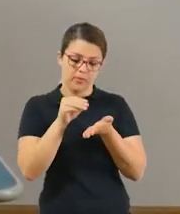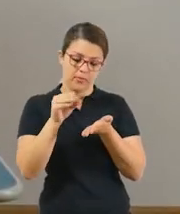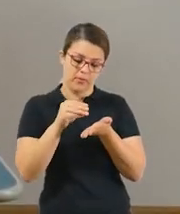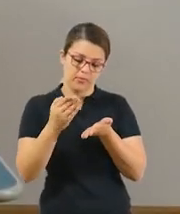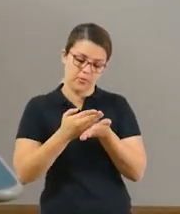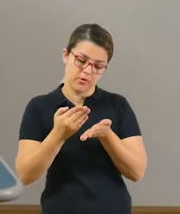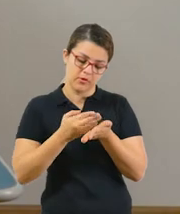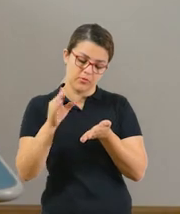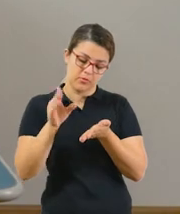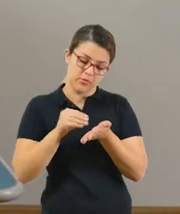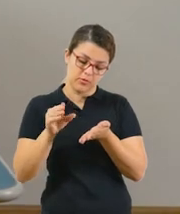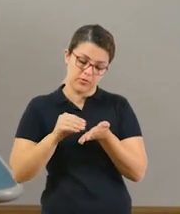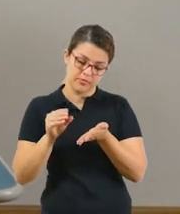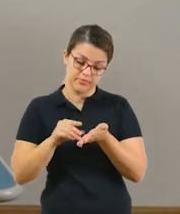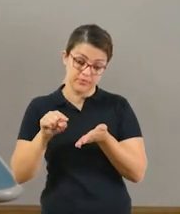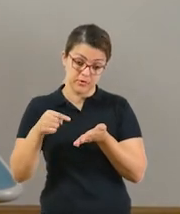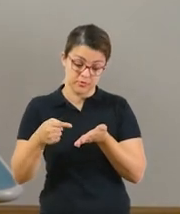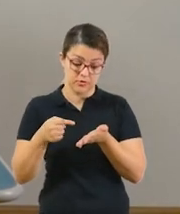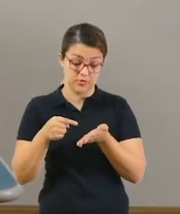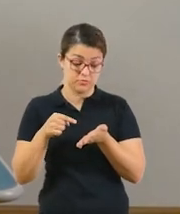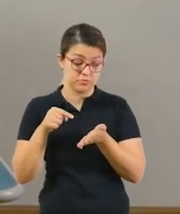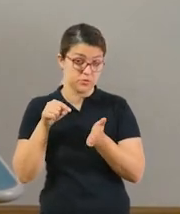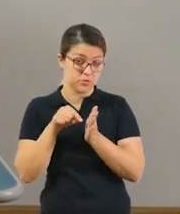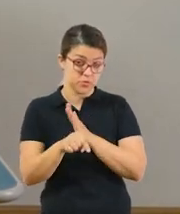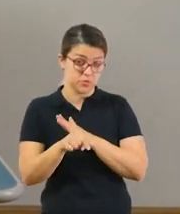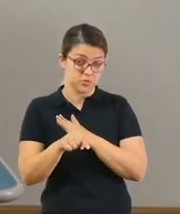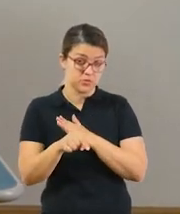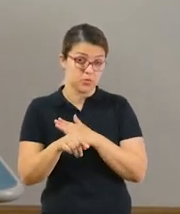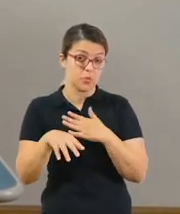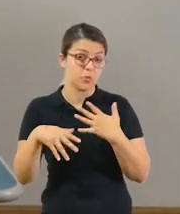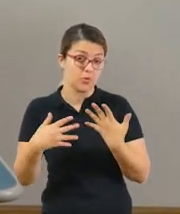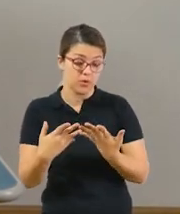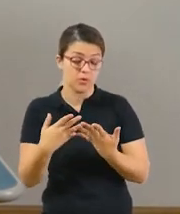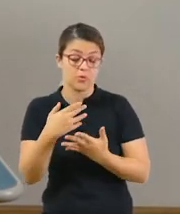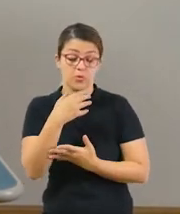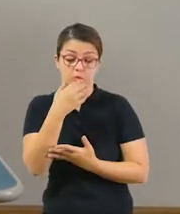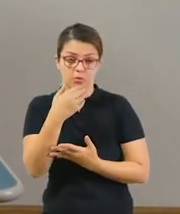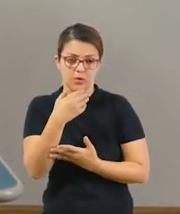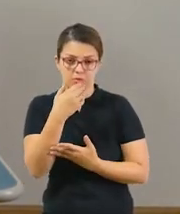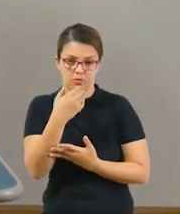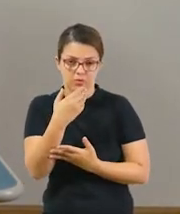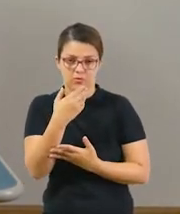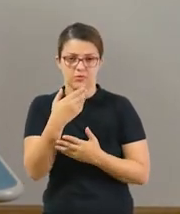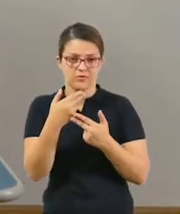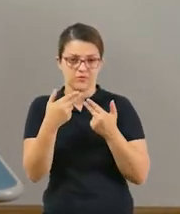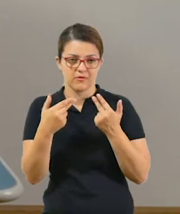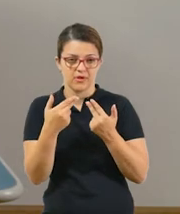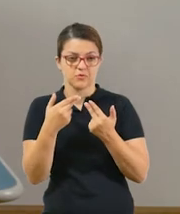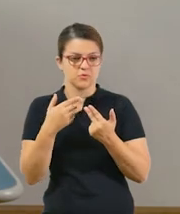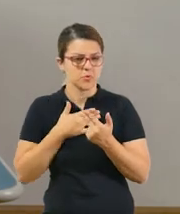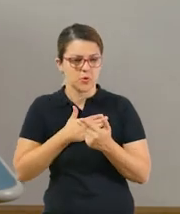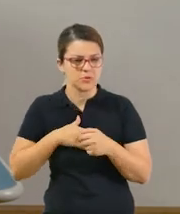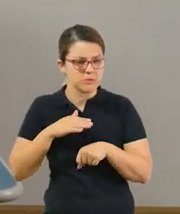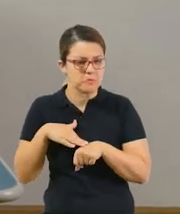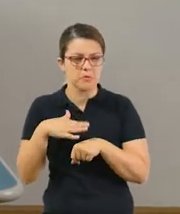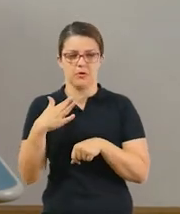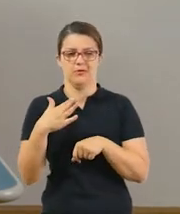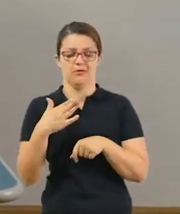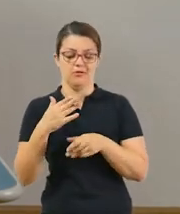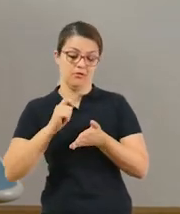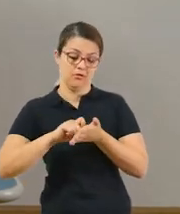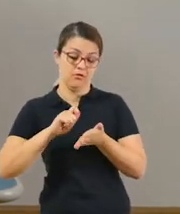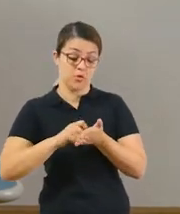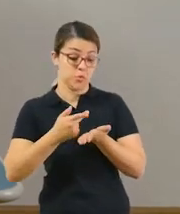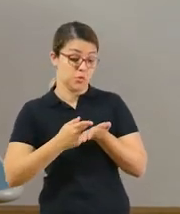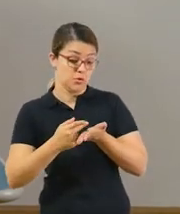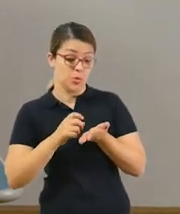vocês vão responder a pergunta What's your favorite fruit? Qual é a sua fruta favorita? Vocês podem responder através de desenho